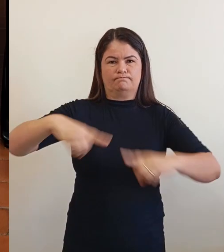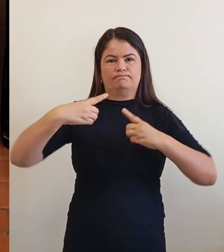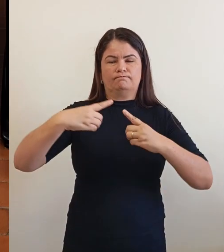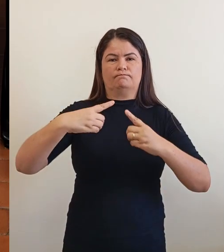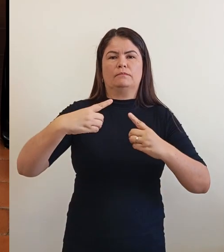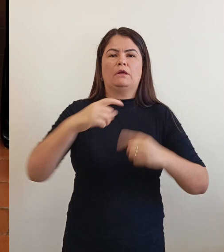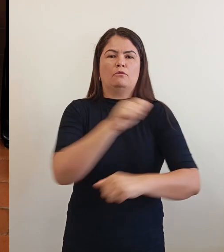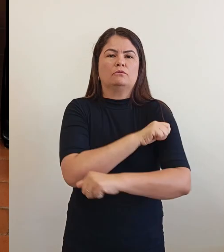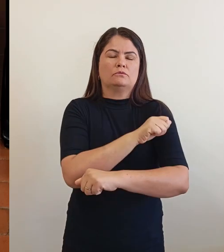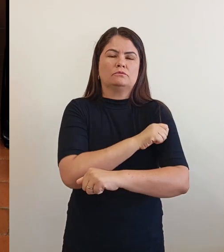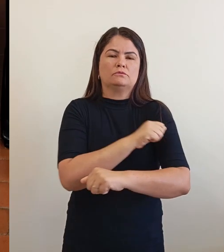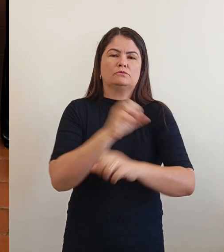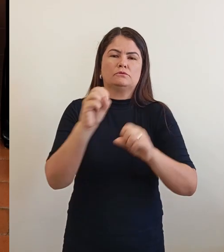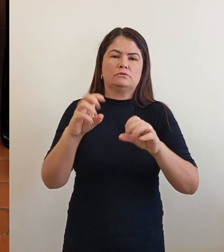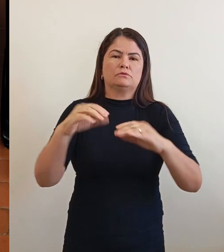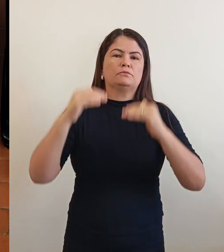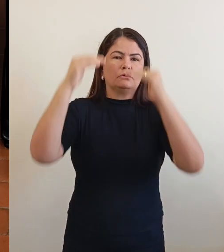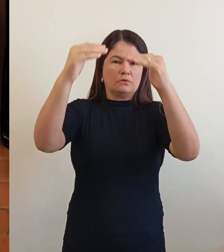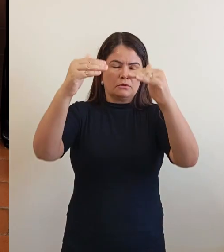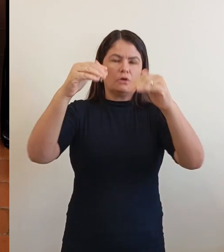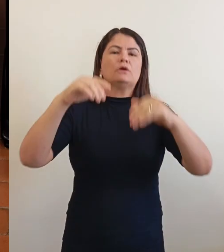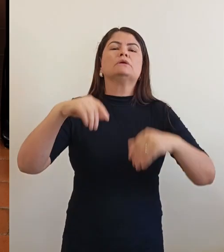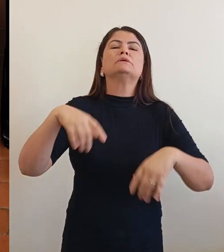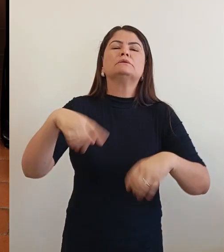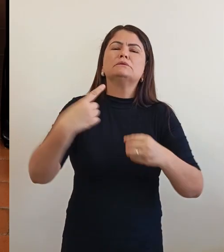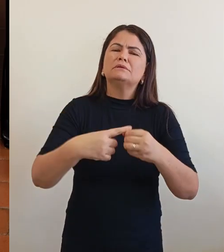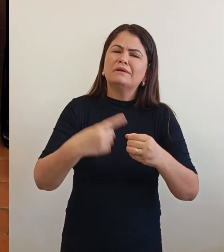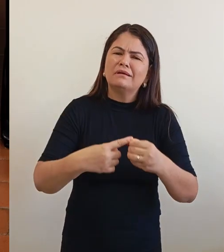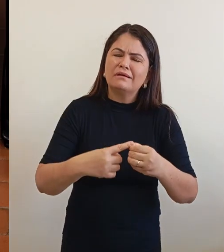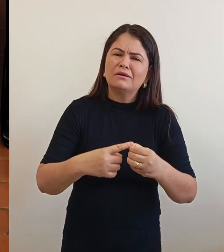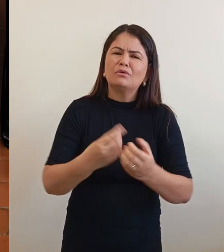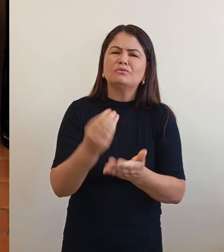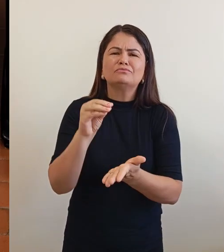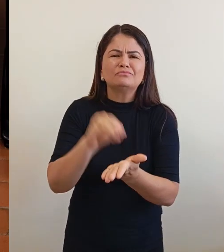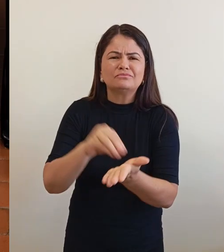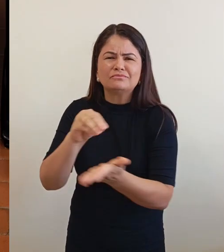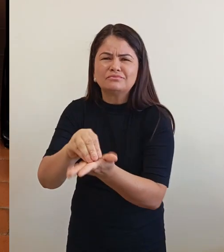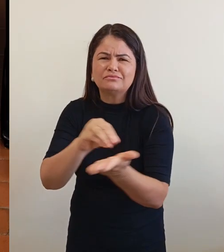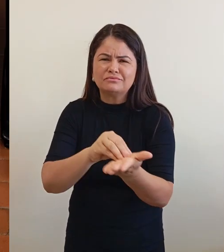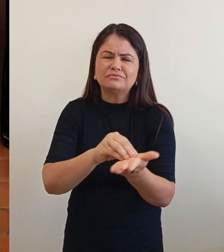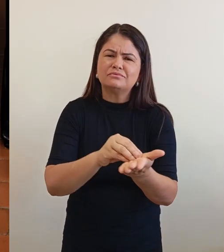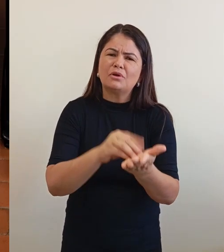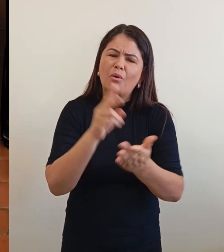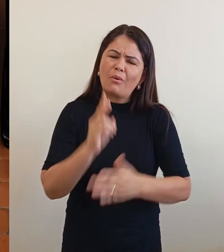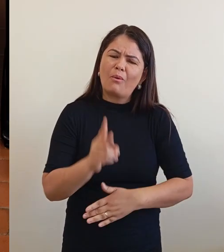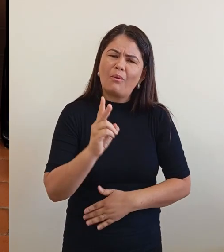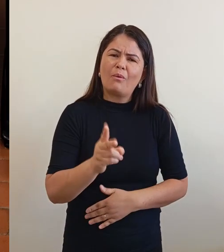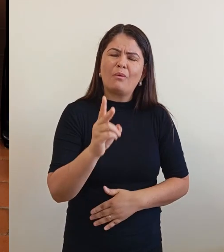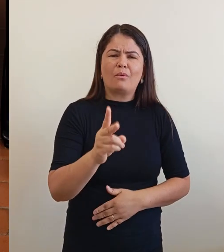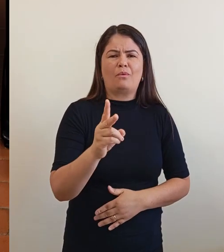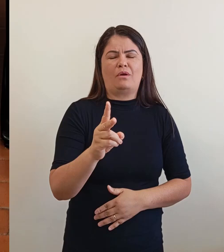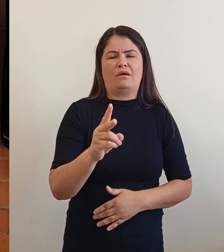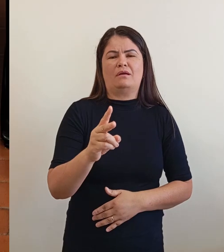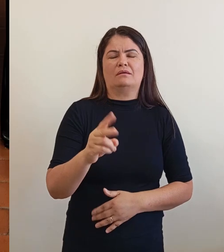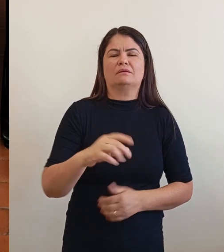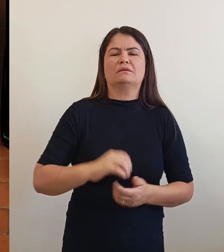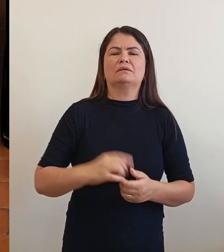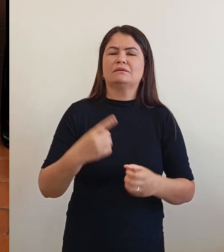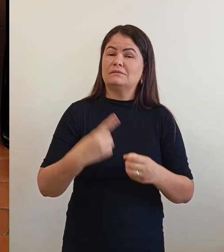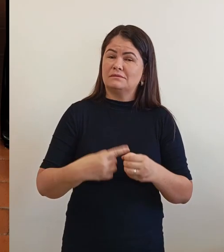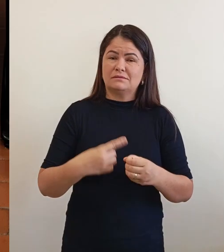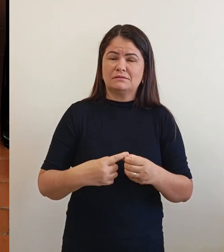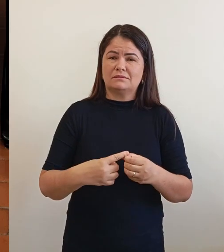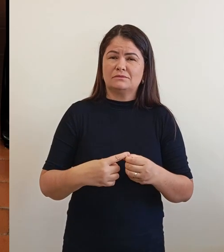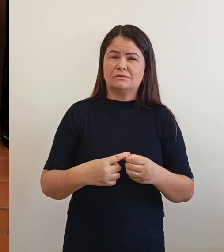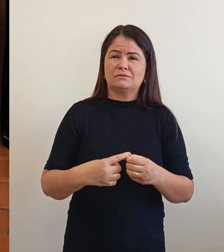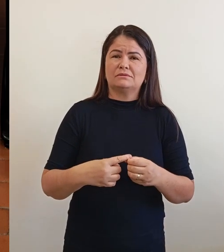superior em nossa cidade são as precárias condições de permanência em nossa cidade. Desafios expressos principalmente 1.